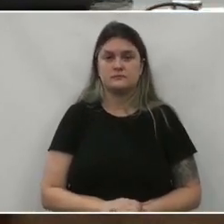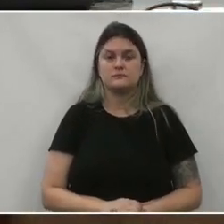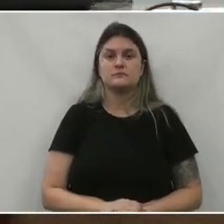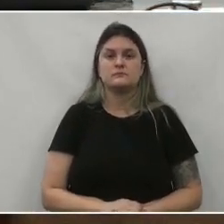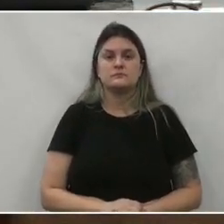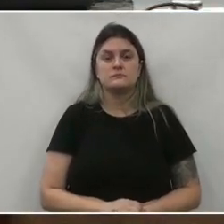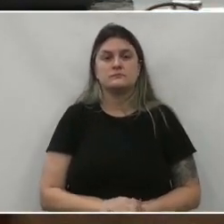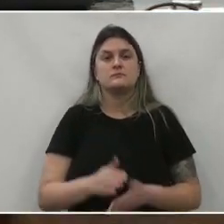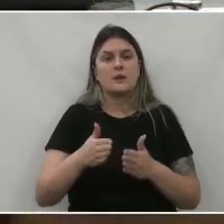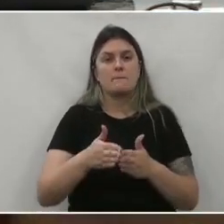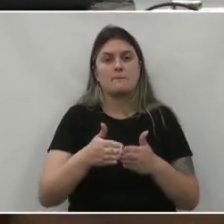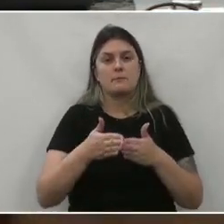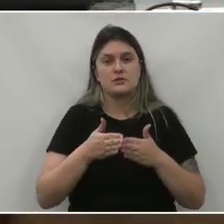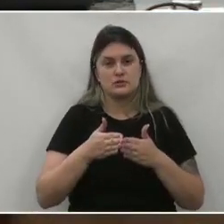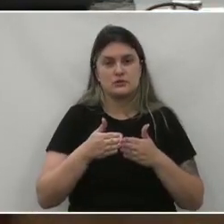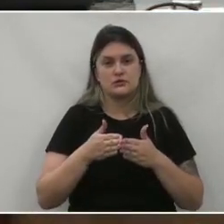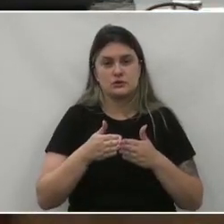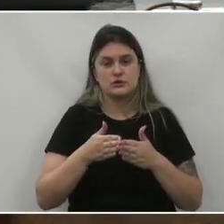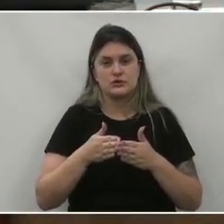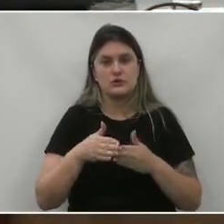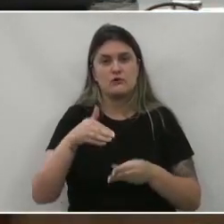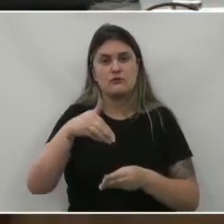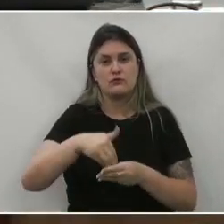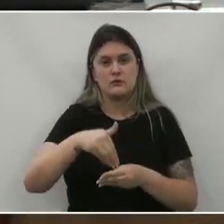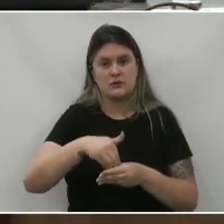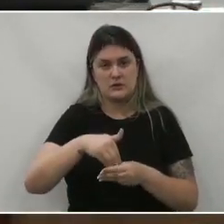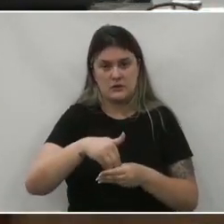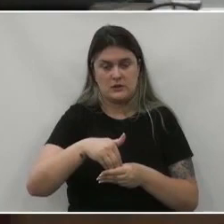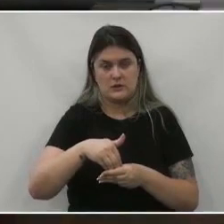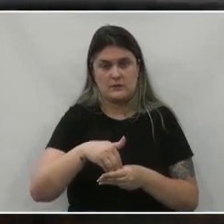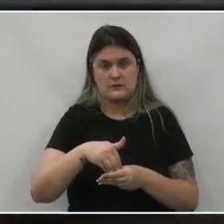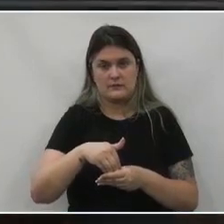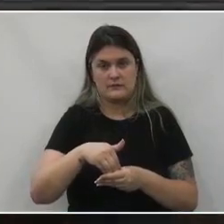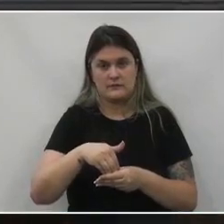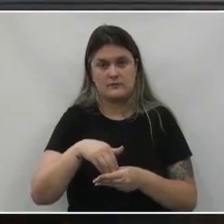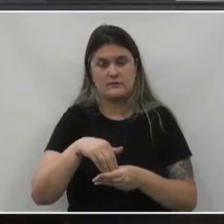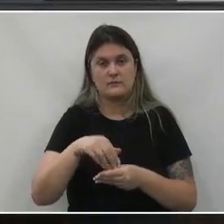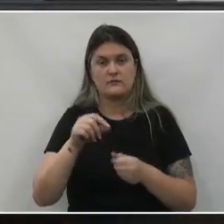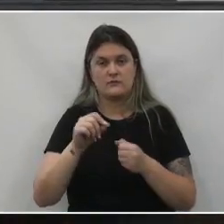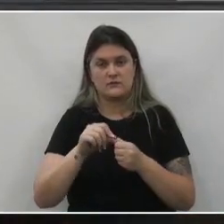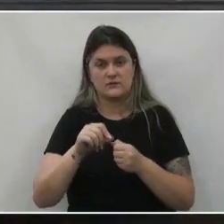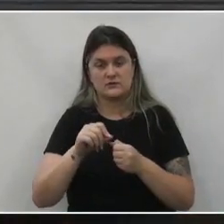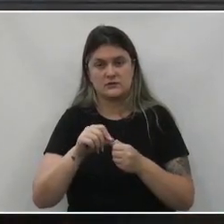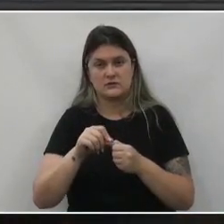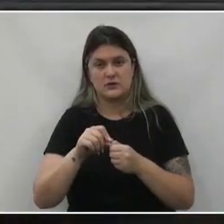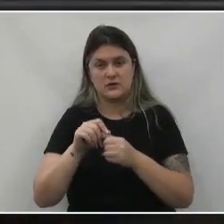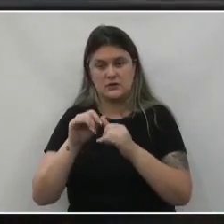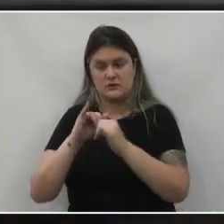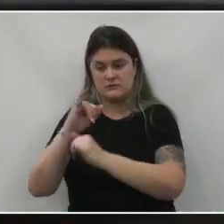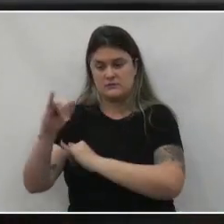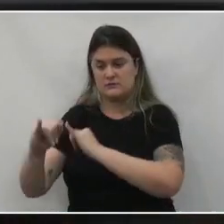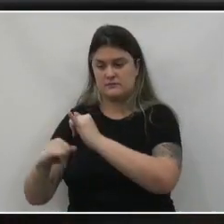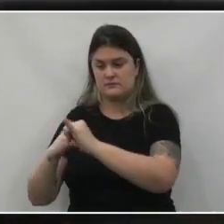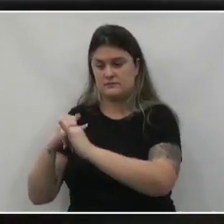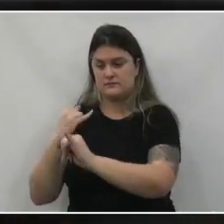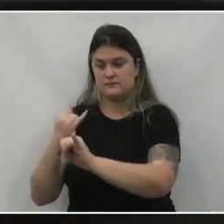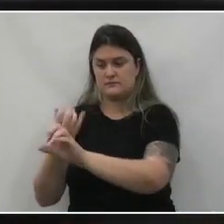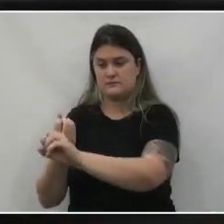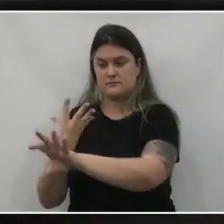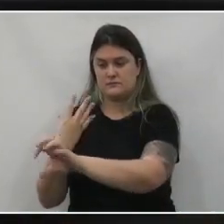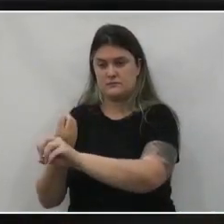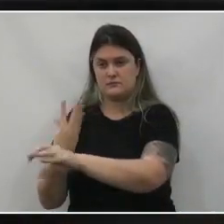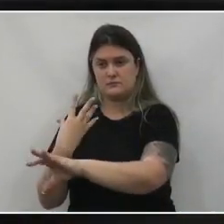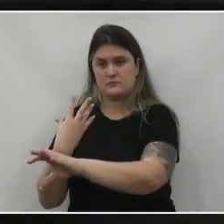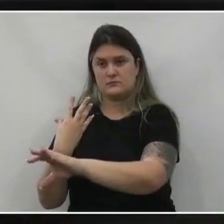peço que manifeste o voto que fará através de uma